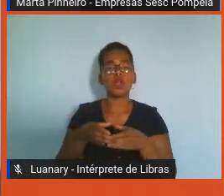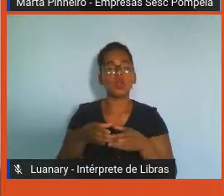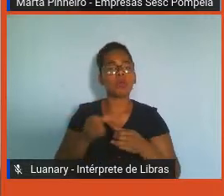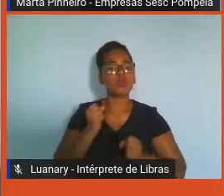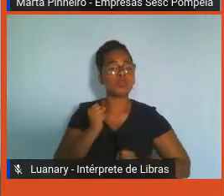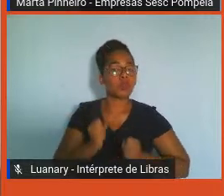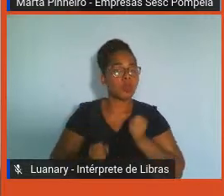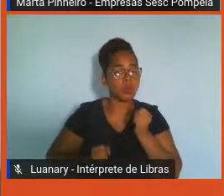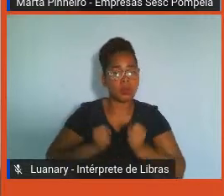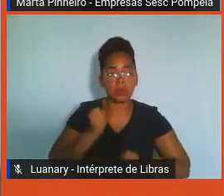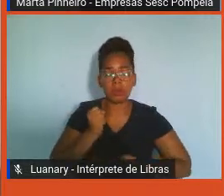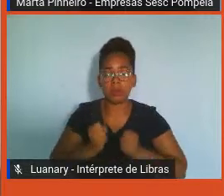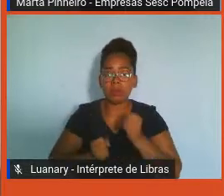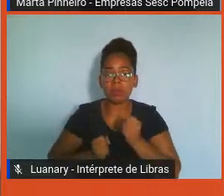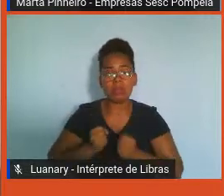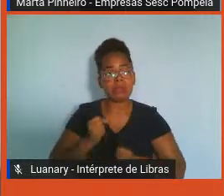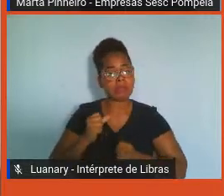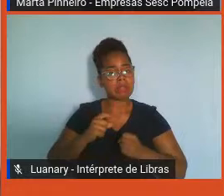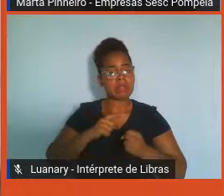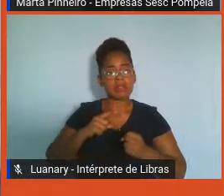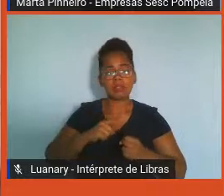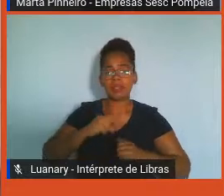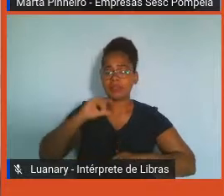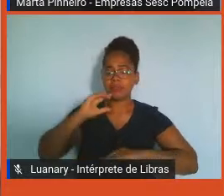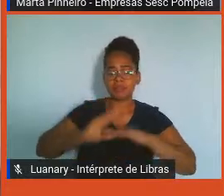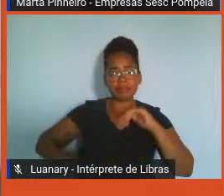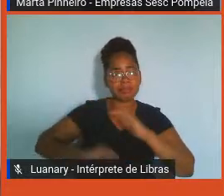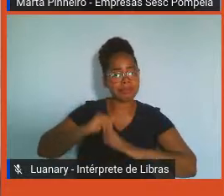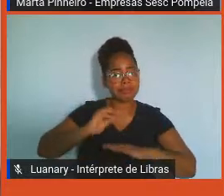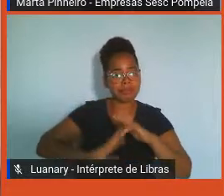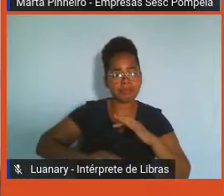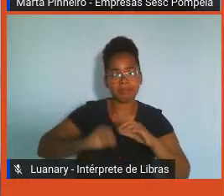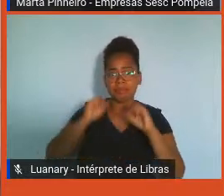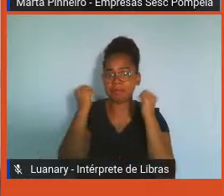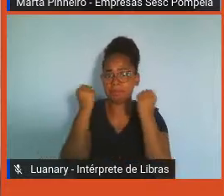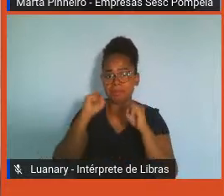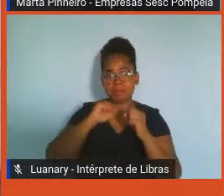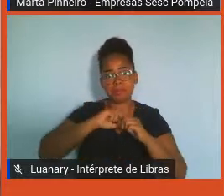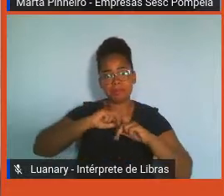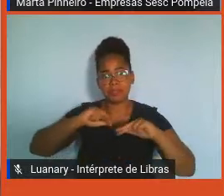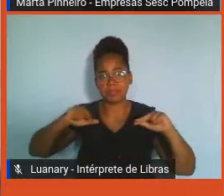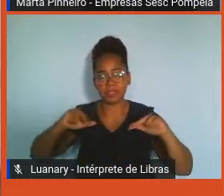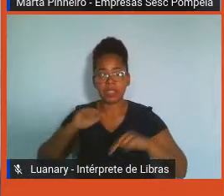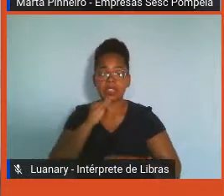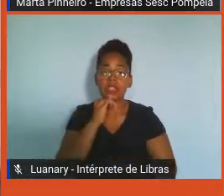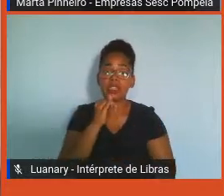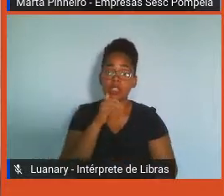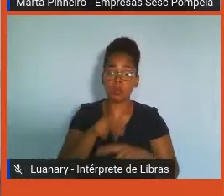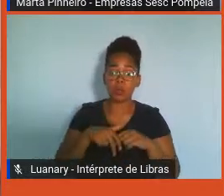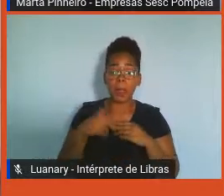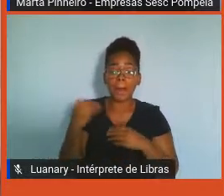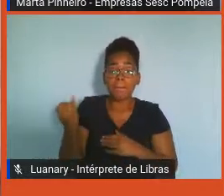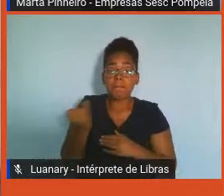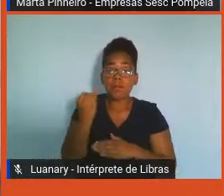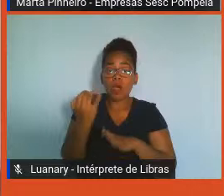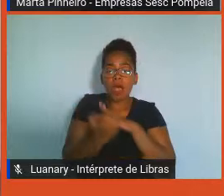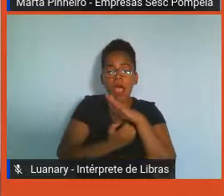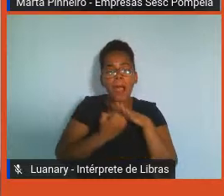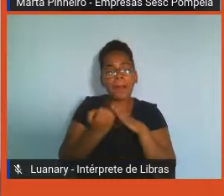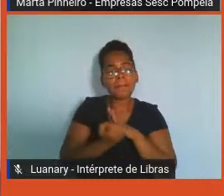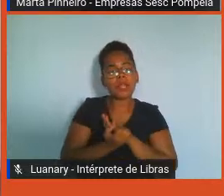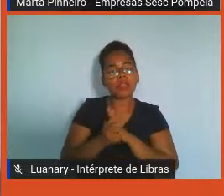do repertório, então, eu acho que é uma boa pesquisa com relação à equipe, o que a equipe gostaria de fazer,